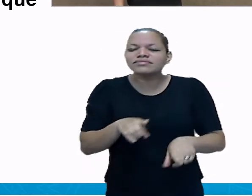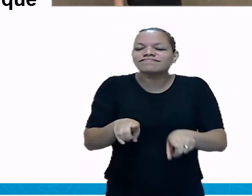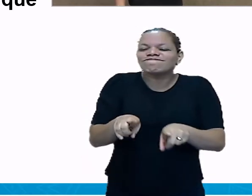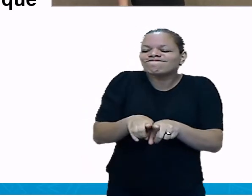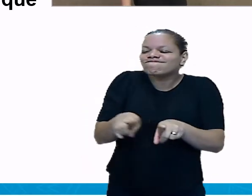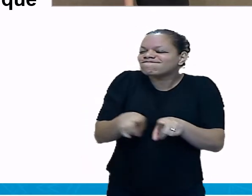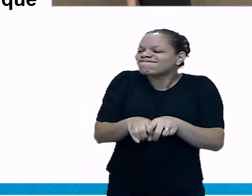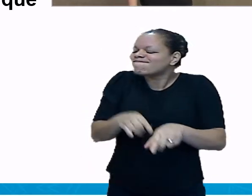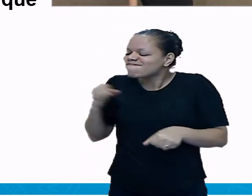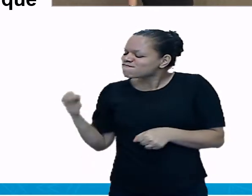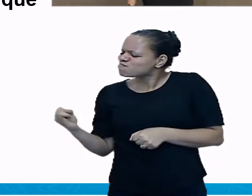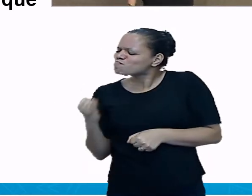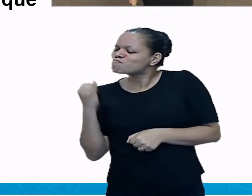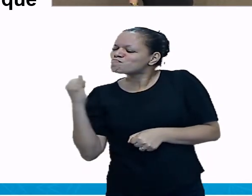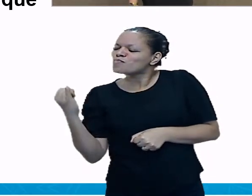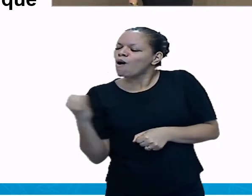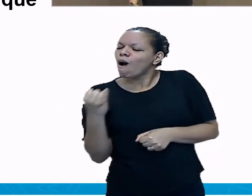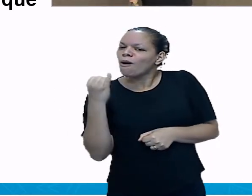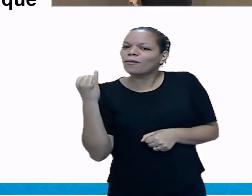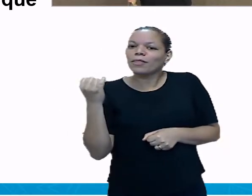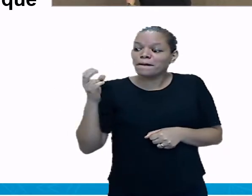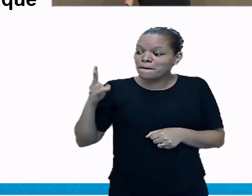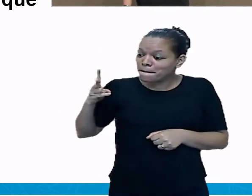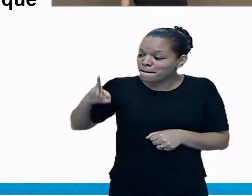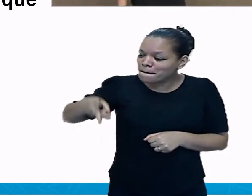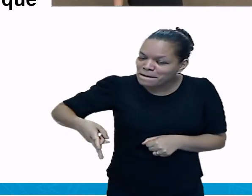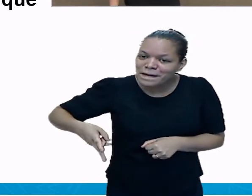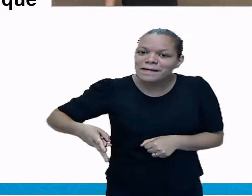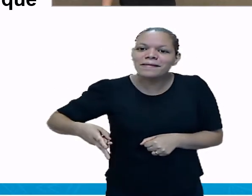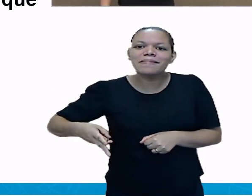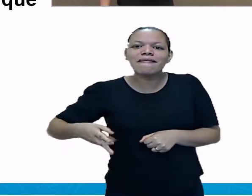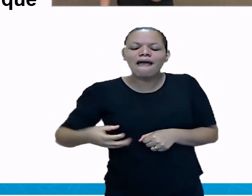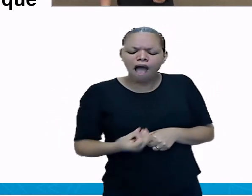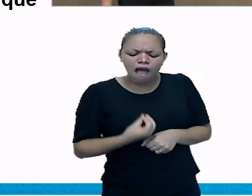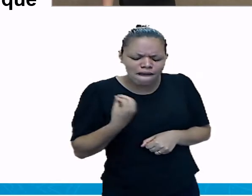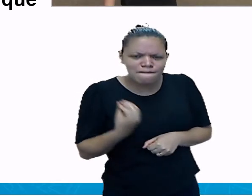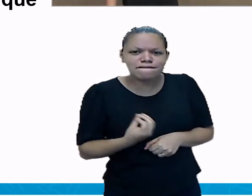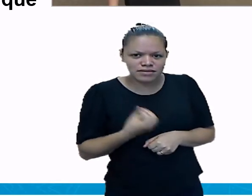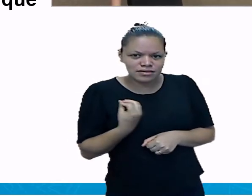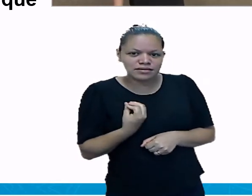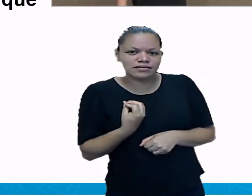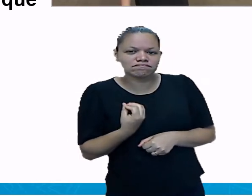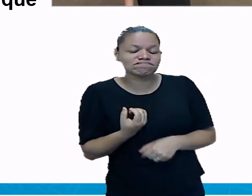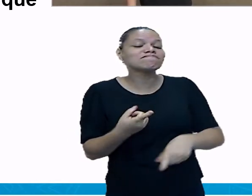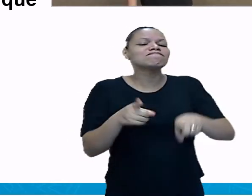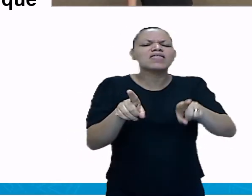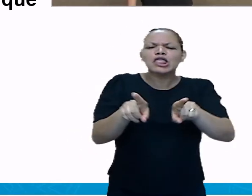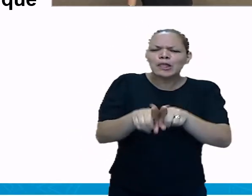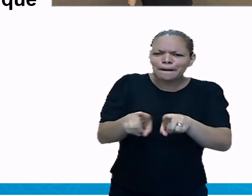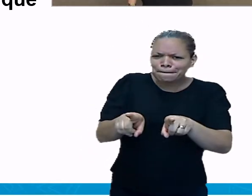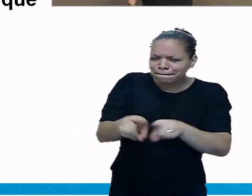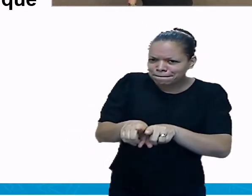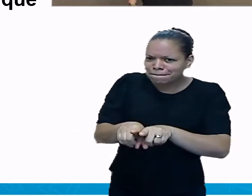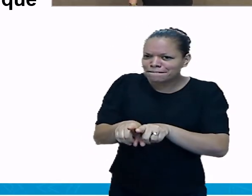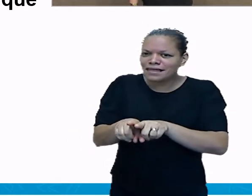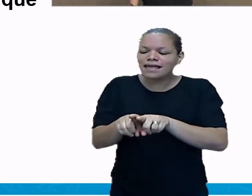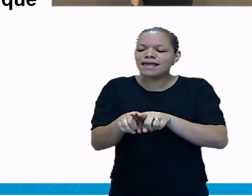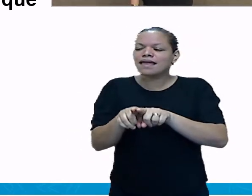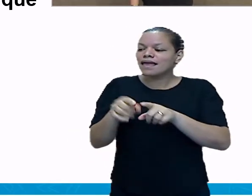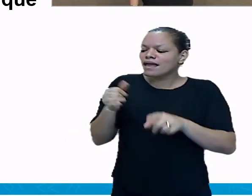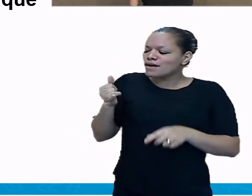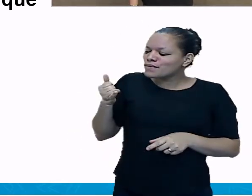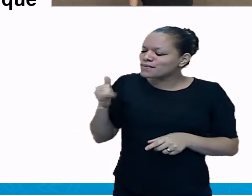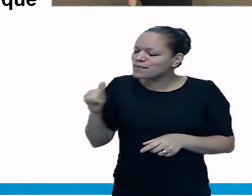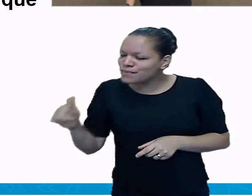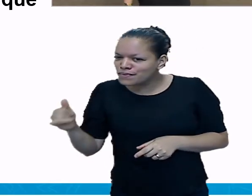manutenção da vida. Ele é uma forma de energia responsável pelo aquecimento, o resfriamento dos